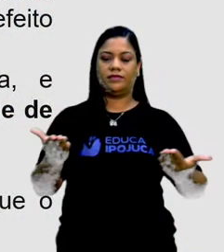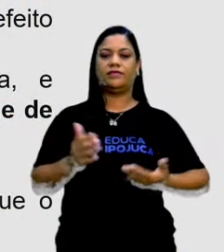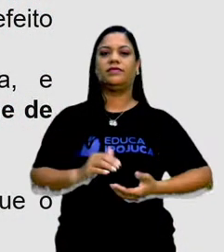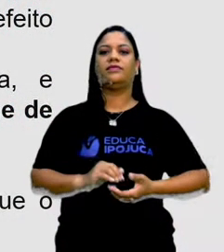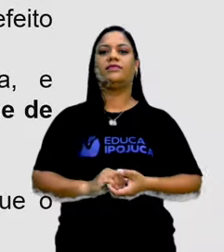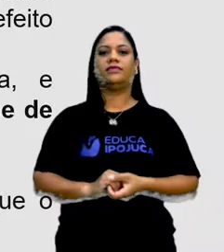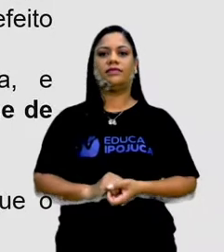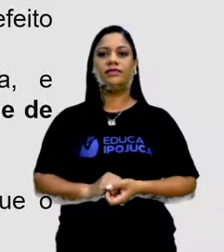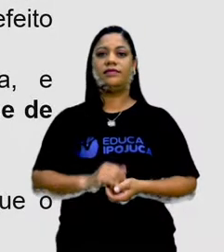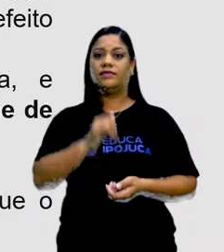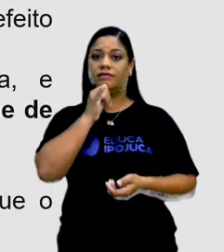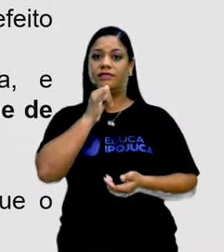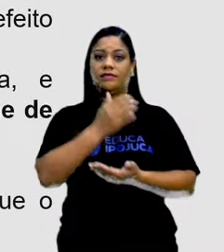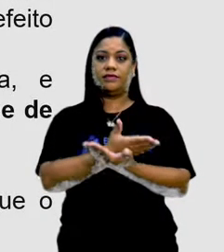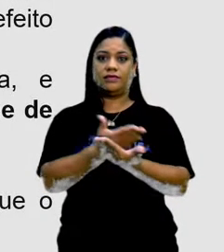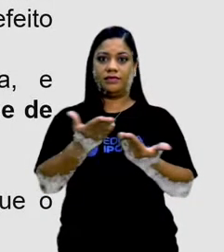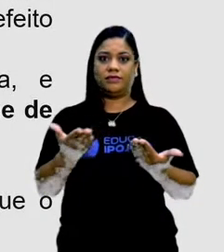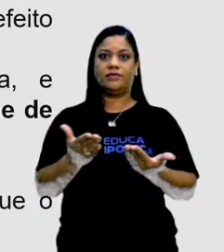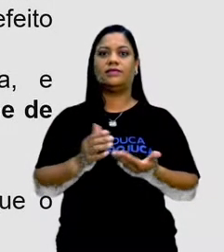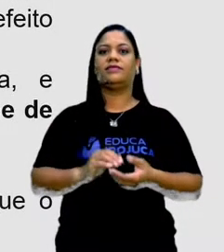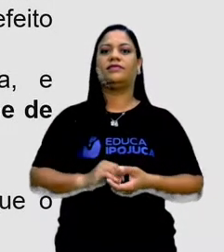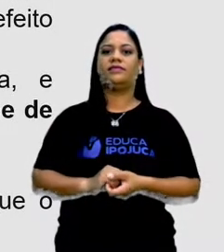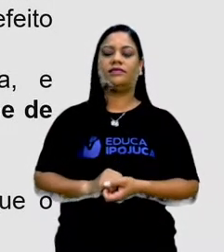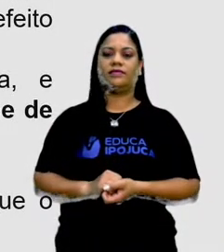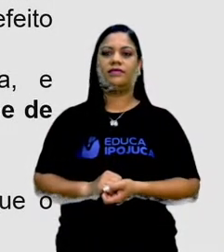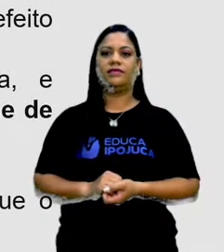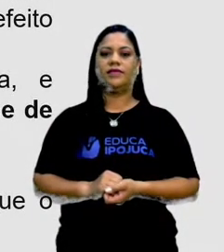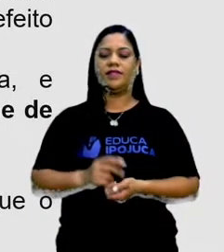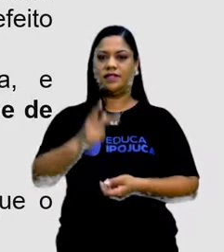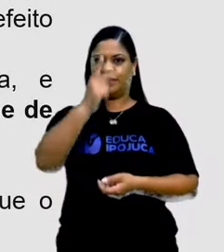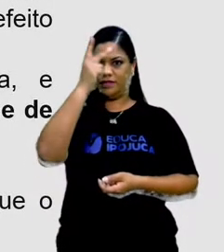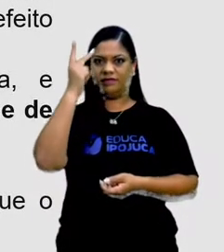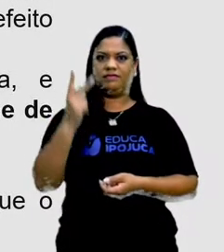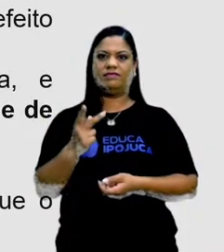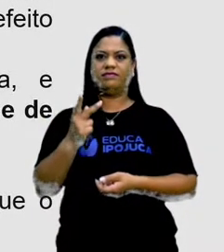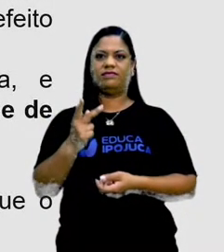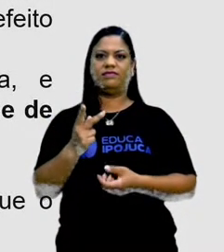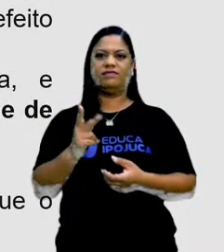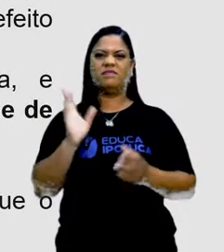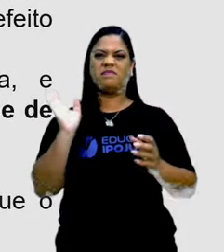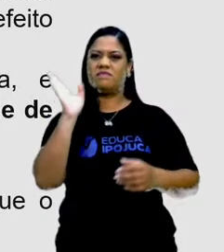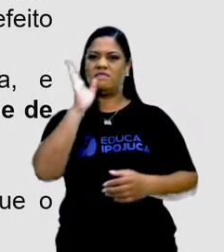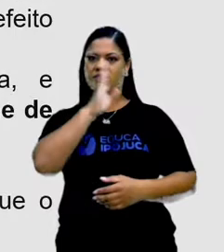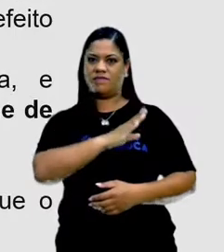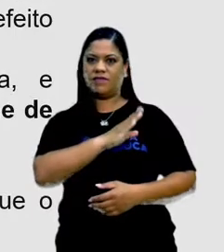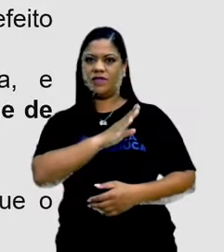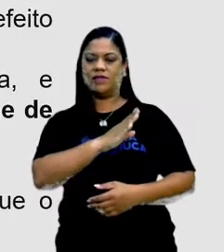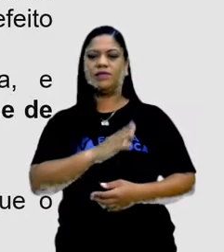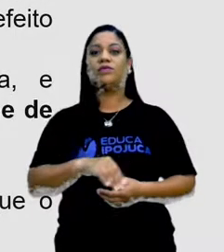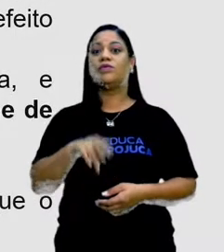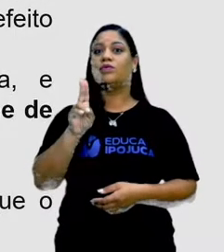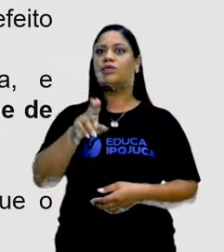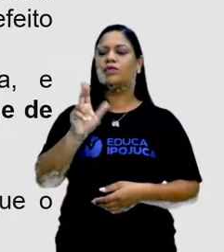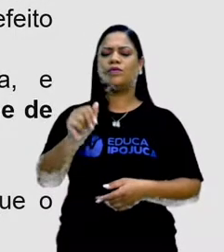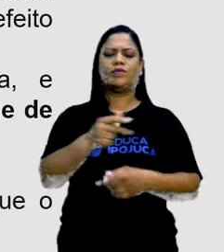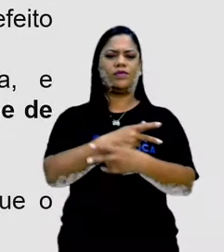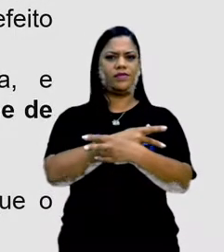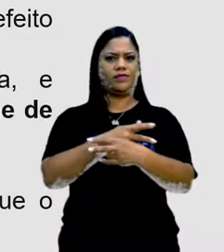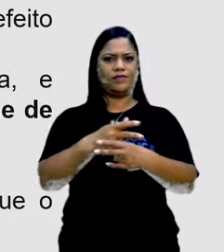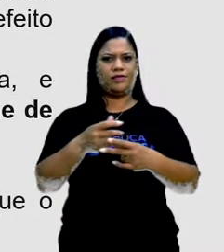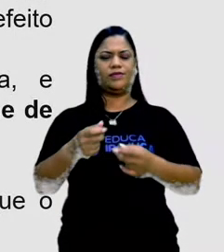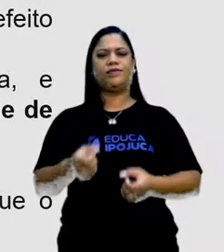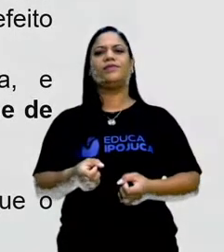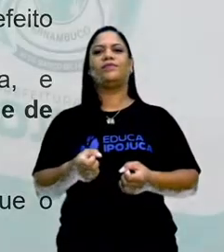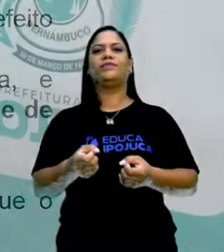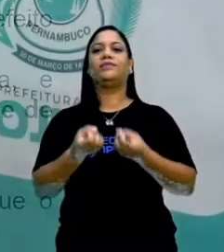Coloquei essa como exemplo. Do ponto de vista de um ingrato, não há boa ação que eu favoreça, nem bem feitor que eu